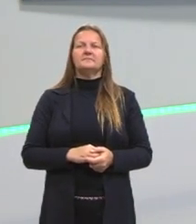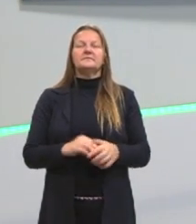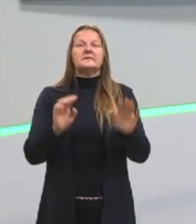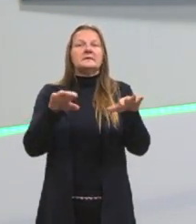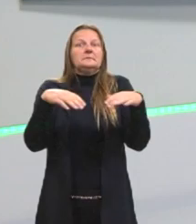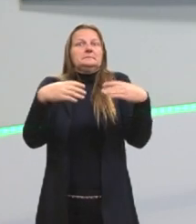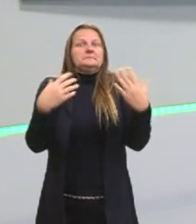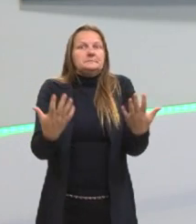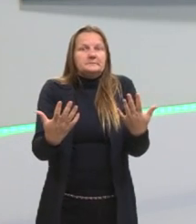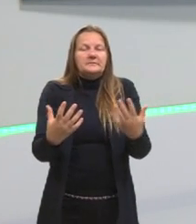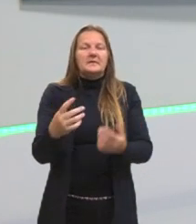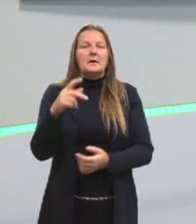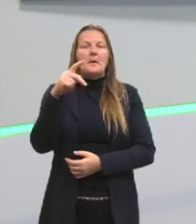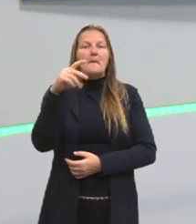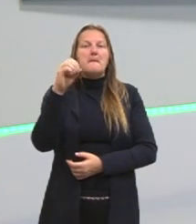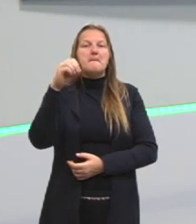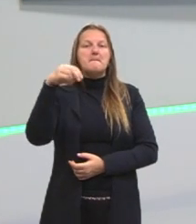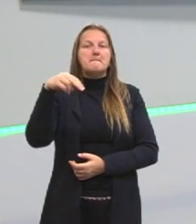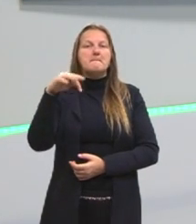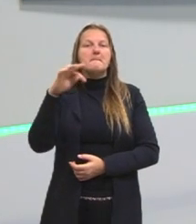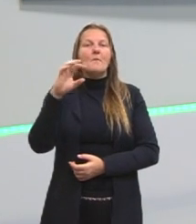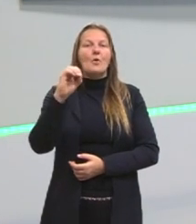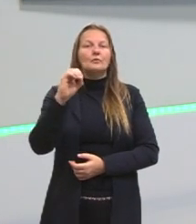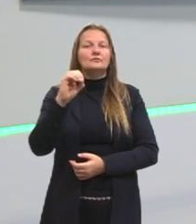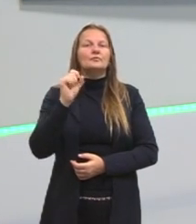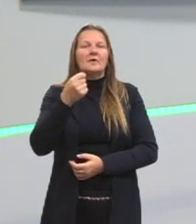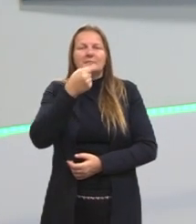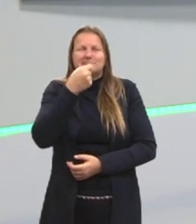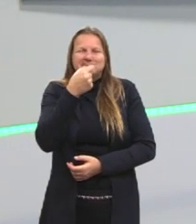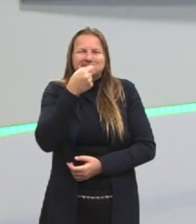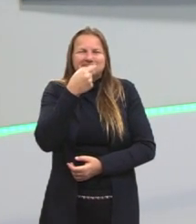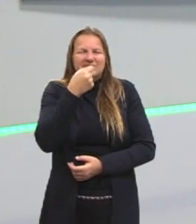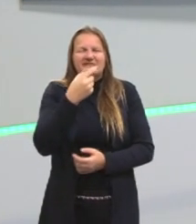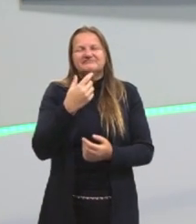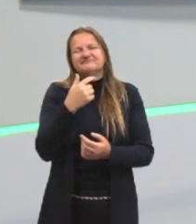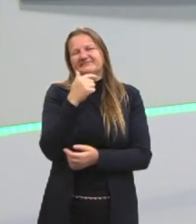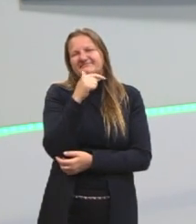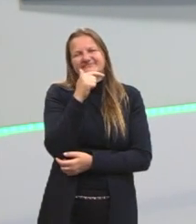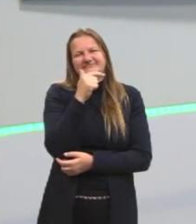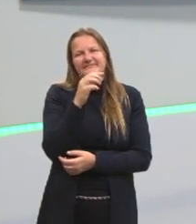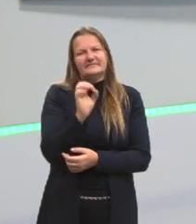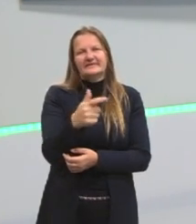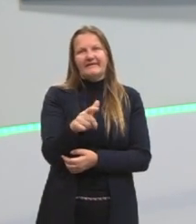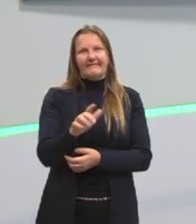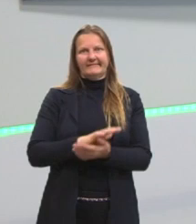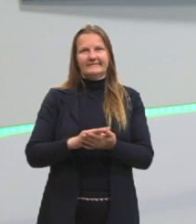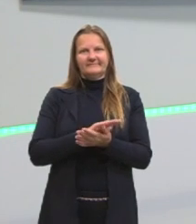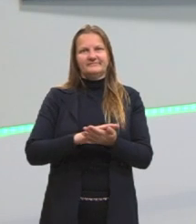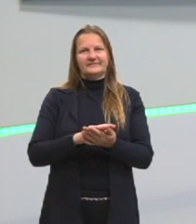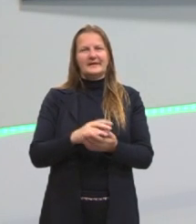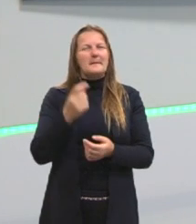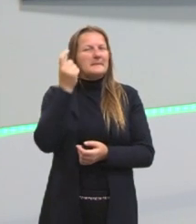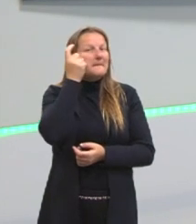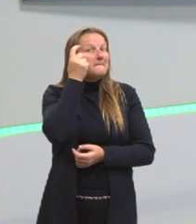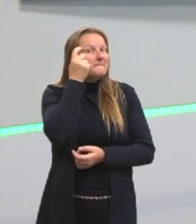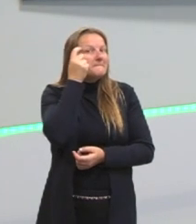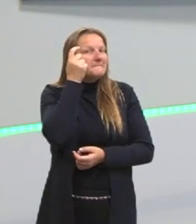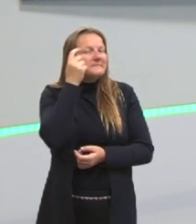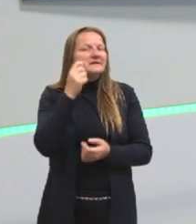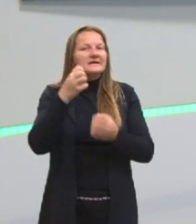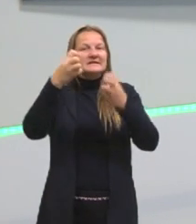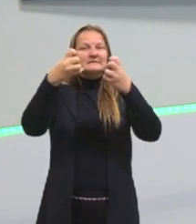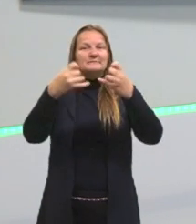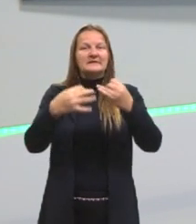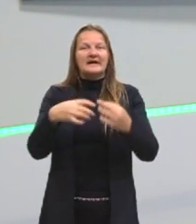gente tem alguns significados, né? Explicar o meme é o que faz perder a graça, nem sempre. Aqui, explicar o